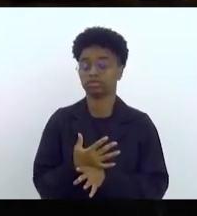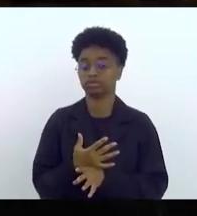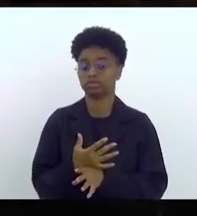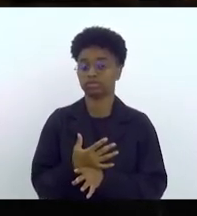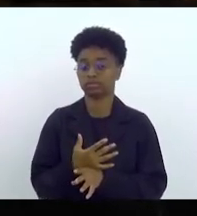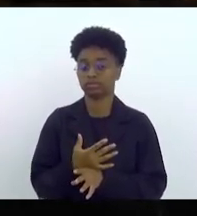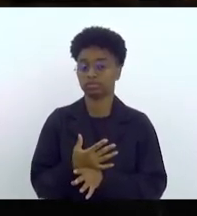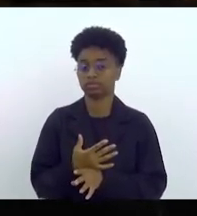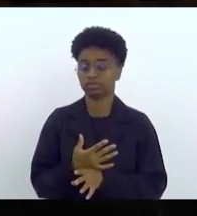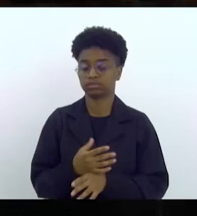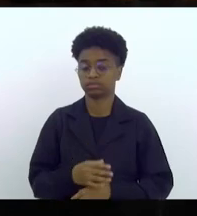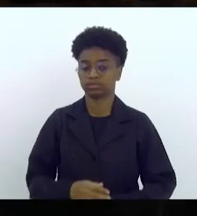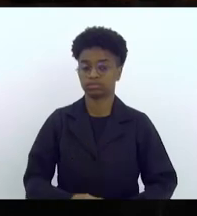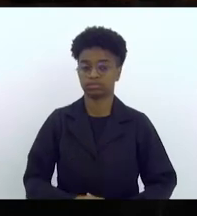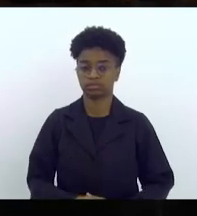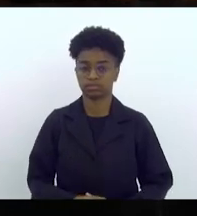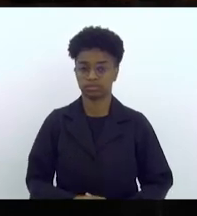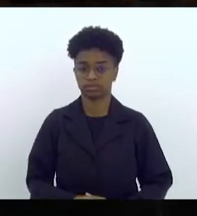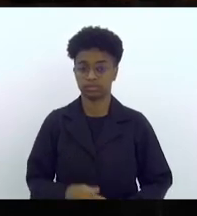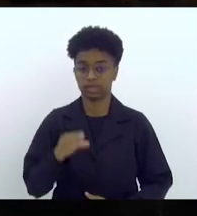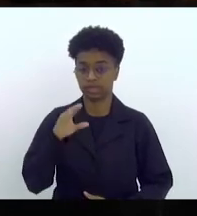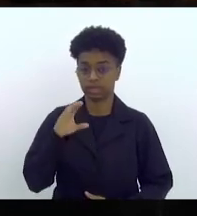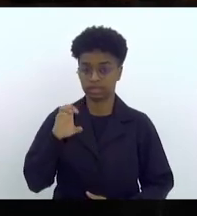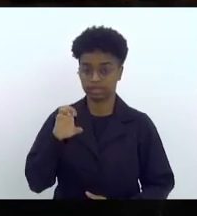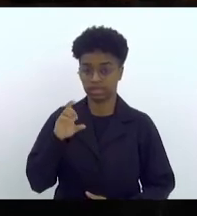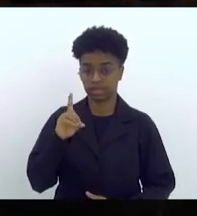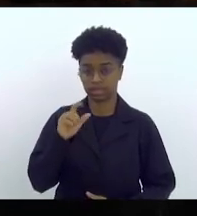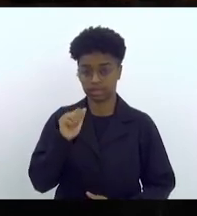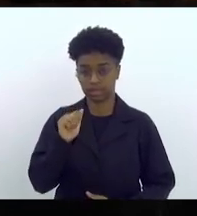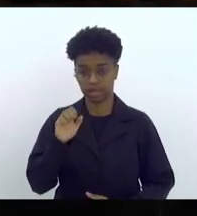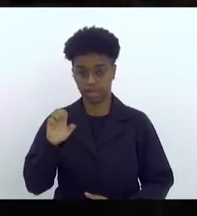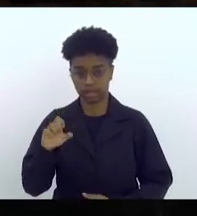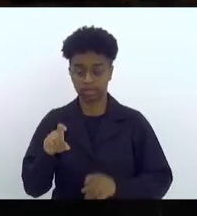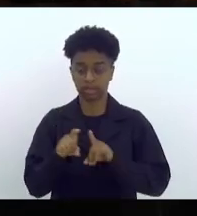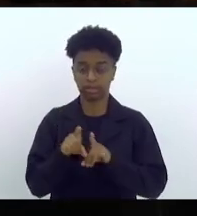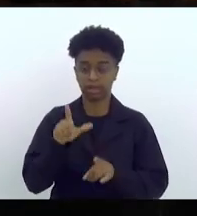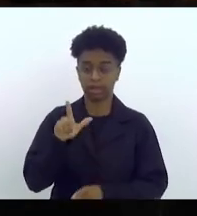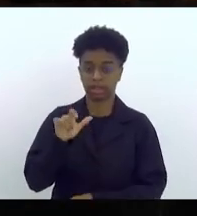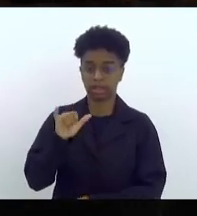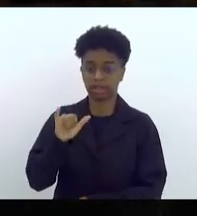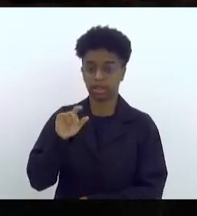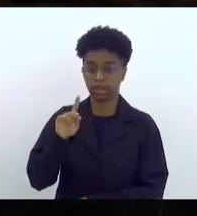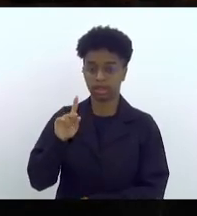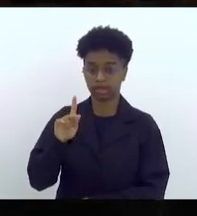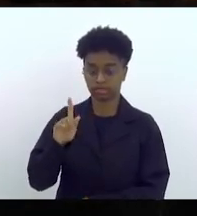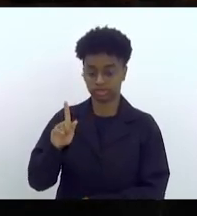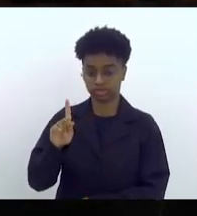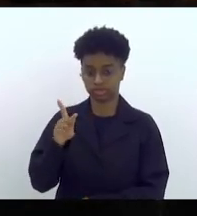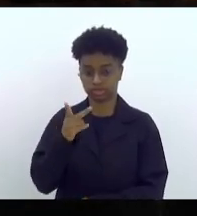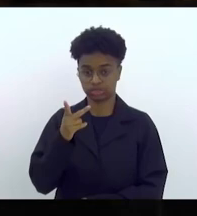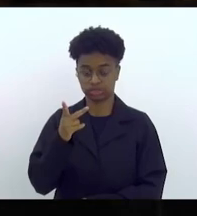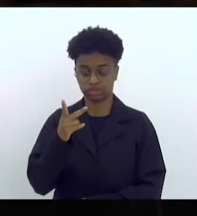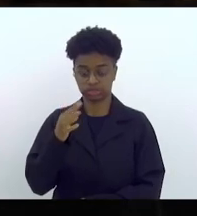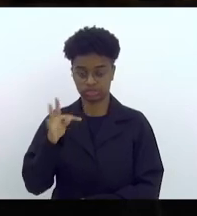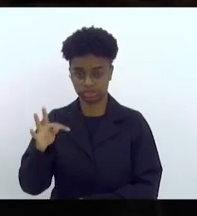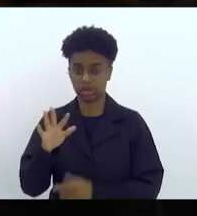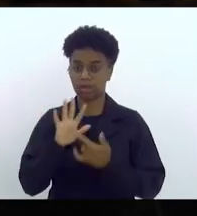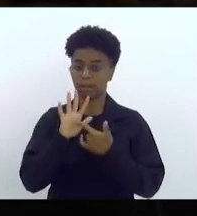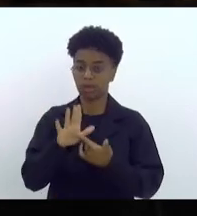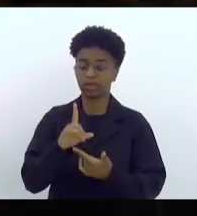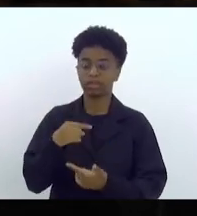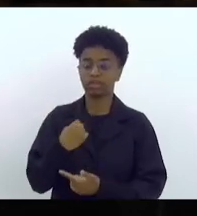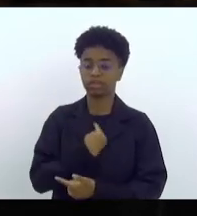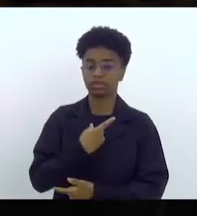segundo a CEDAI, segundo a Light, somos a cidade de 500 mil pessoas, segundo